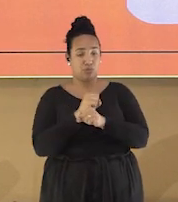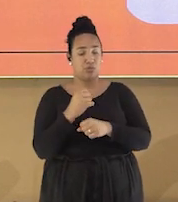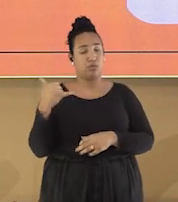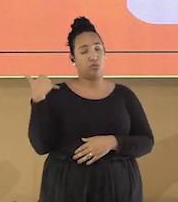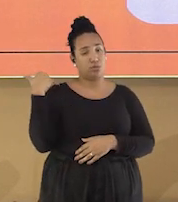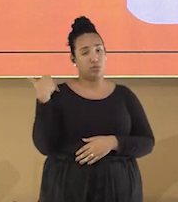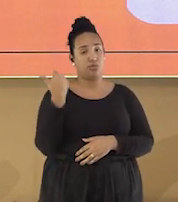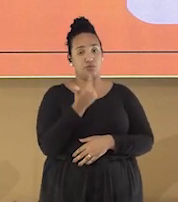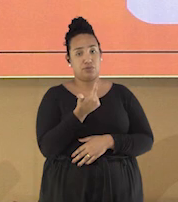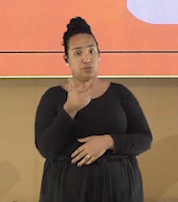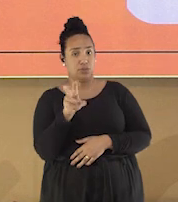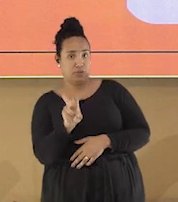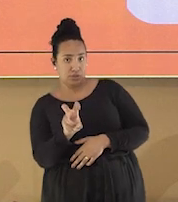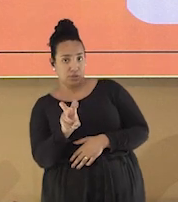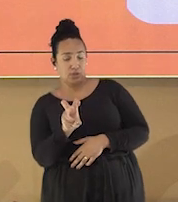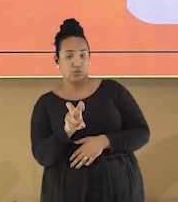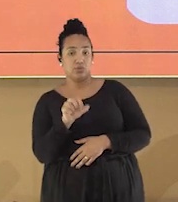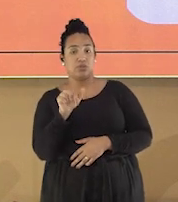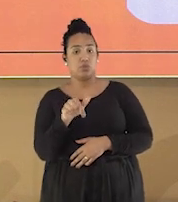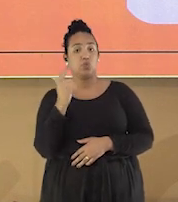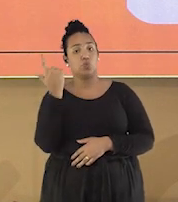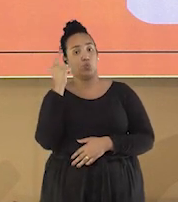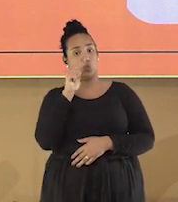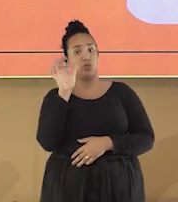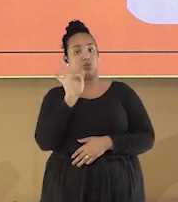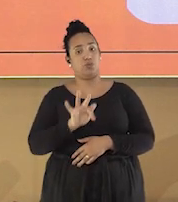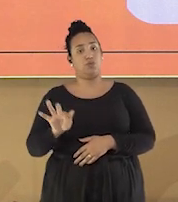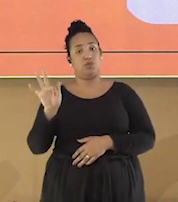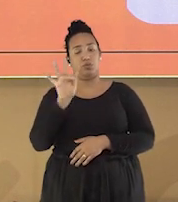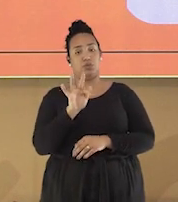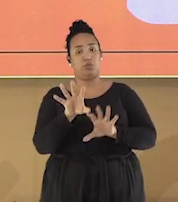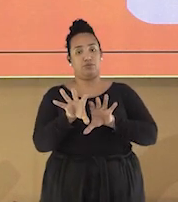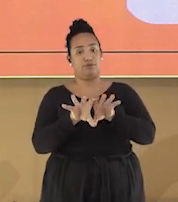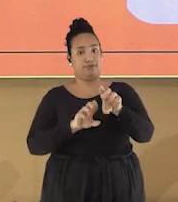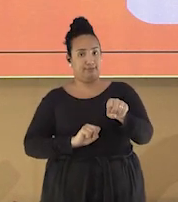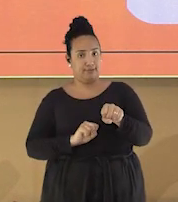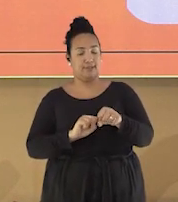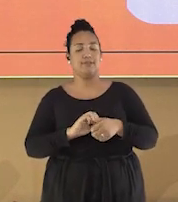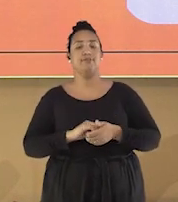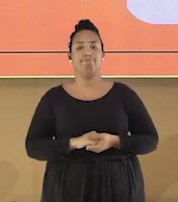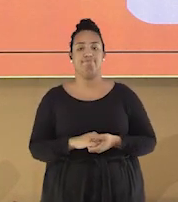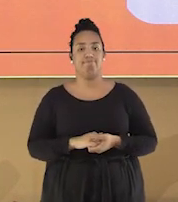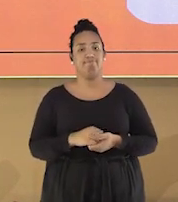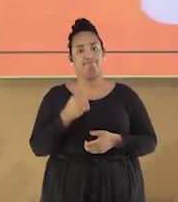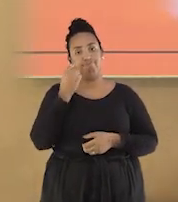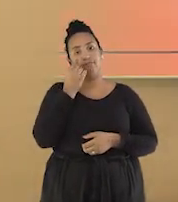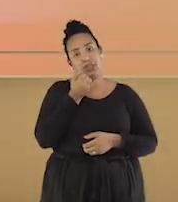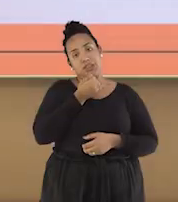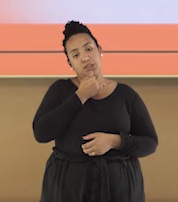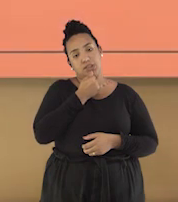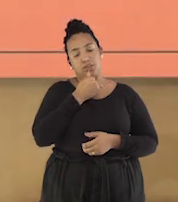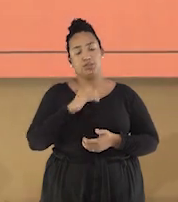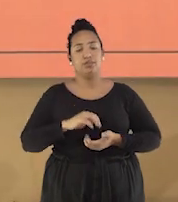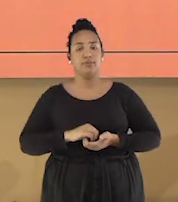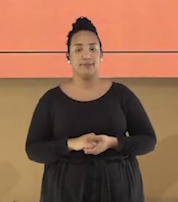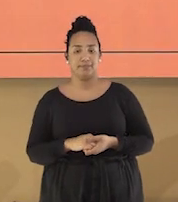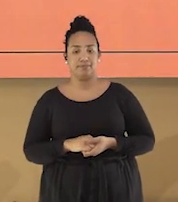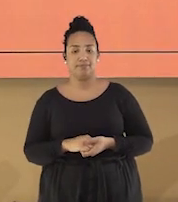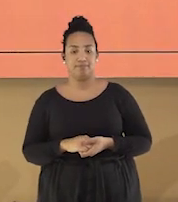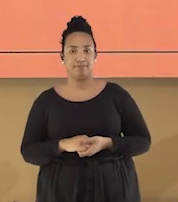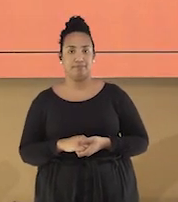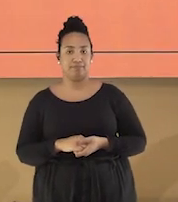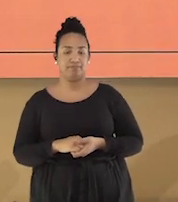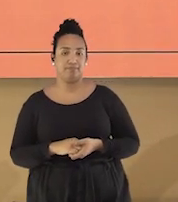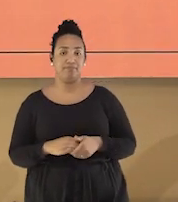25 anos completou o ensino superior. Uma realidade muito triste, né? Com o